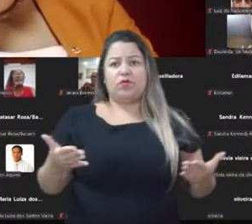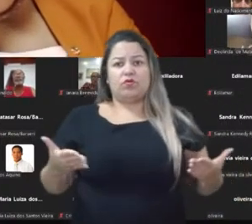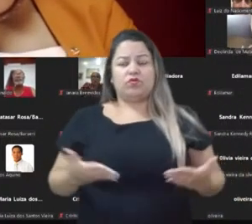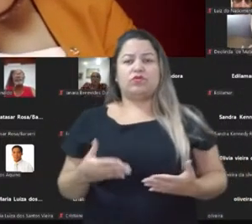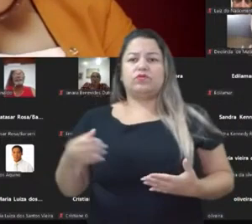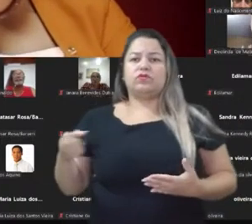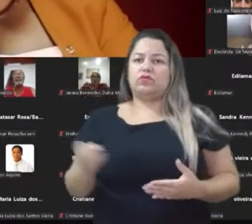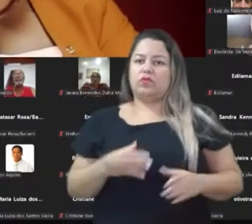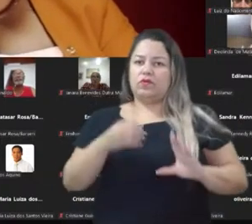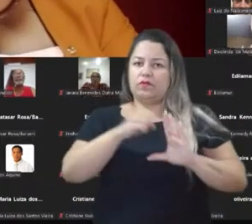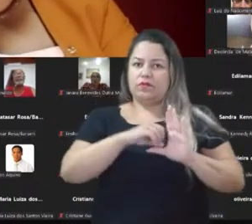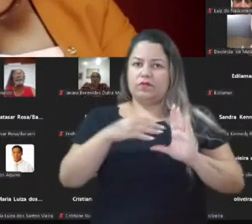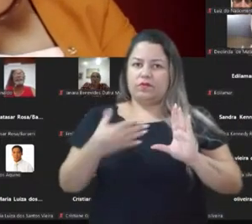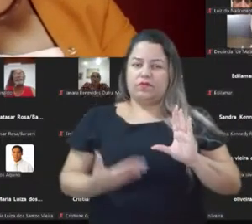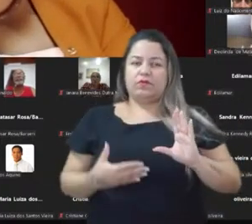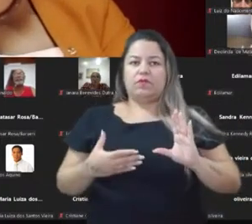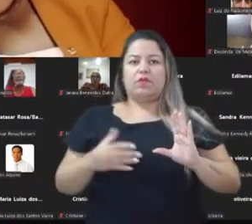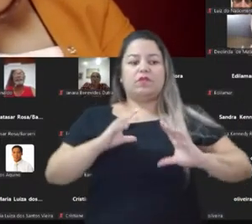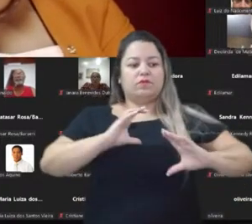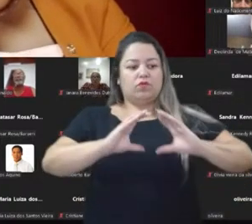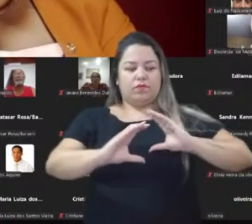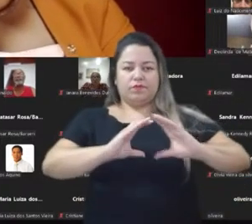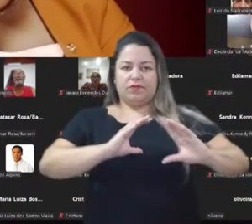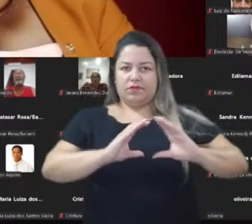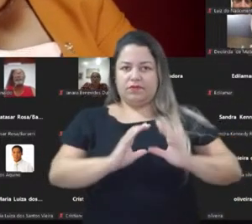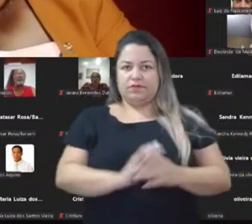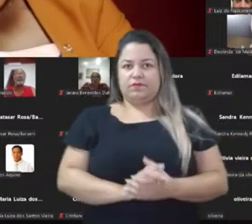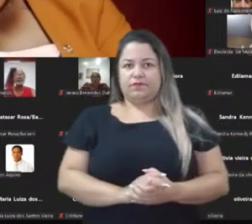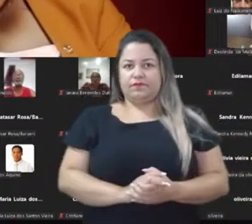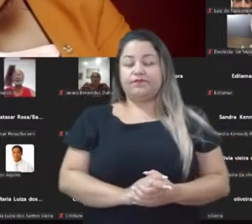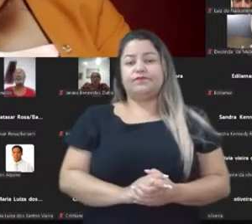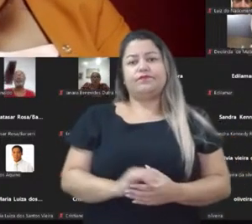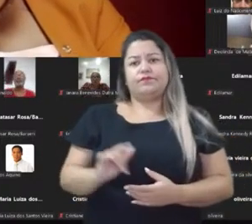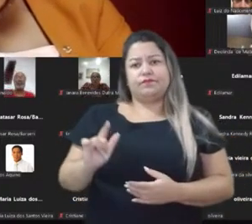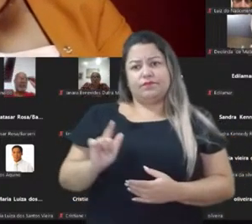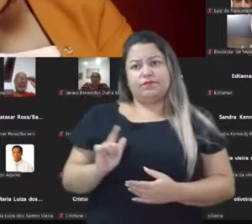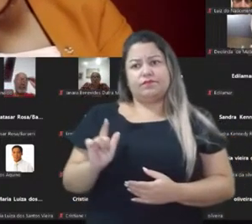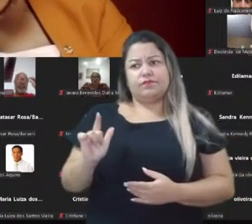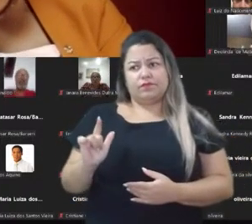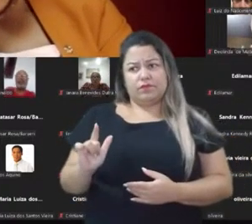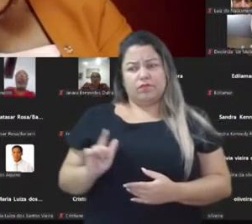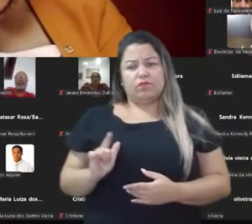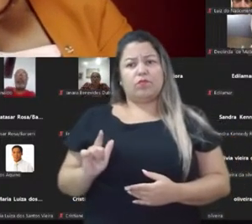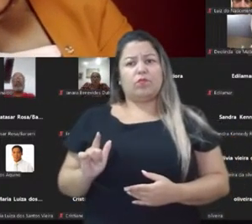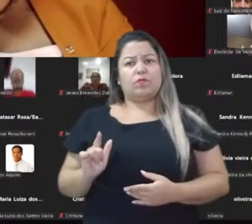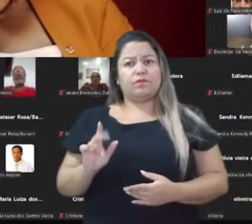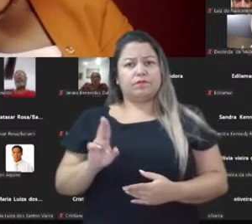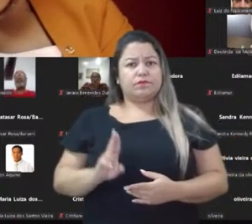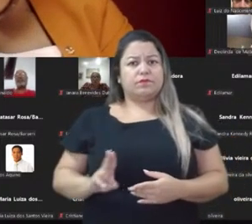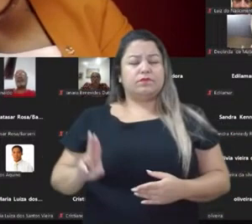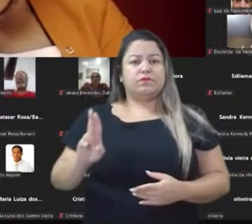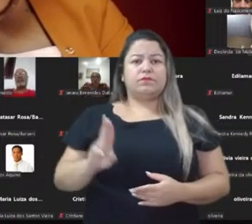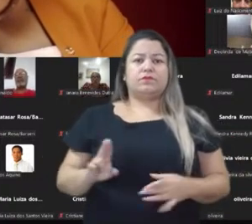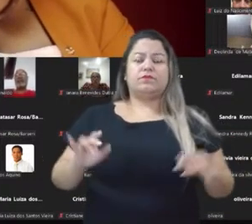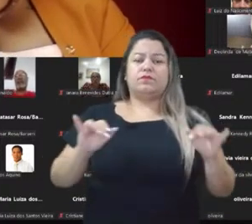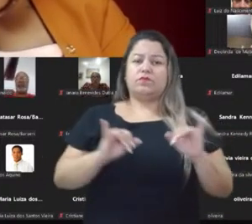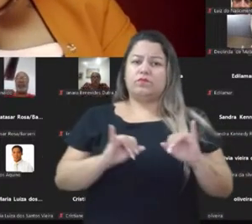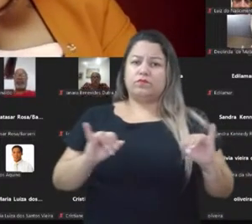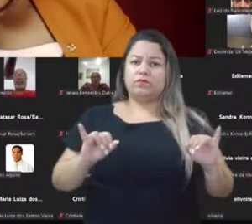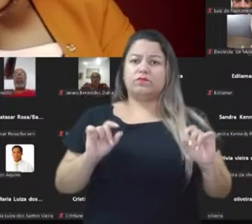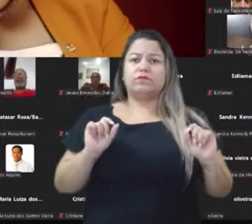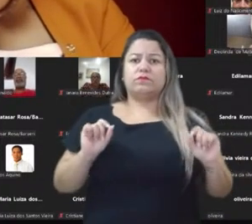características dessa comunicação. Há uma fragmentação desse consumo de notícias,